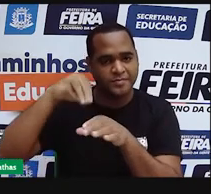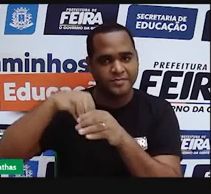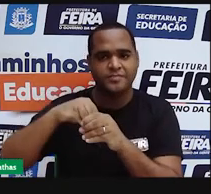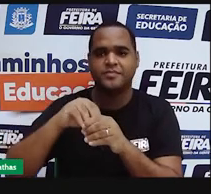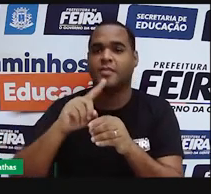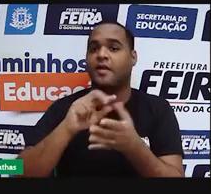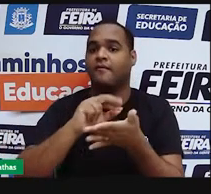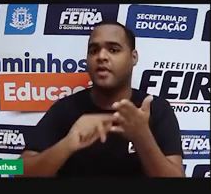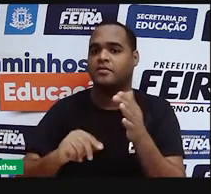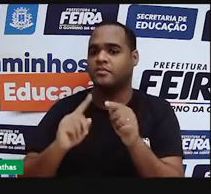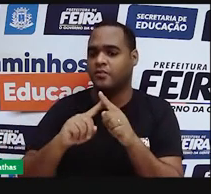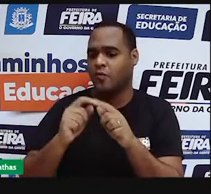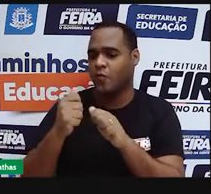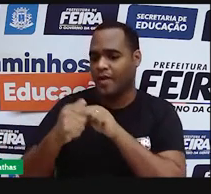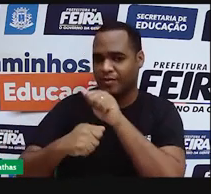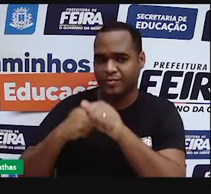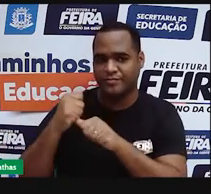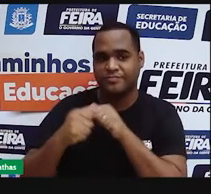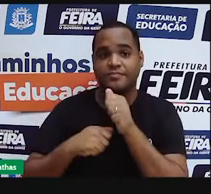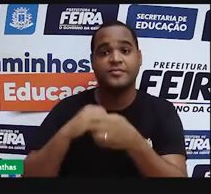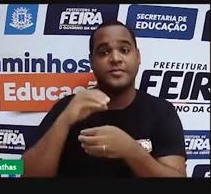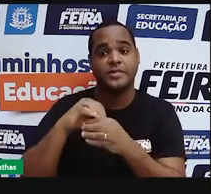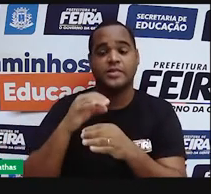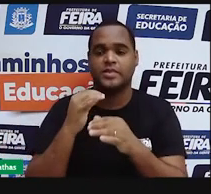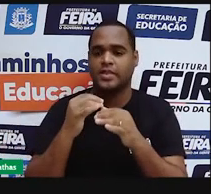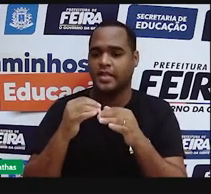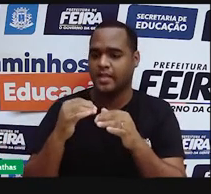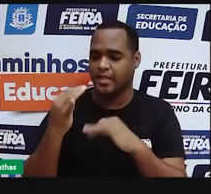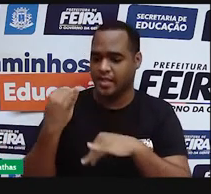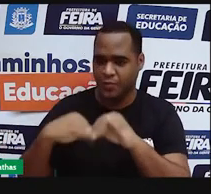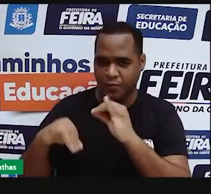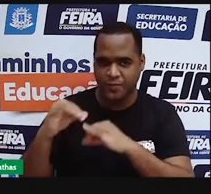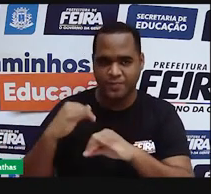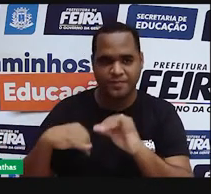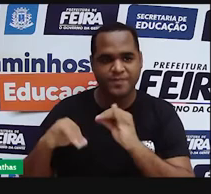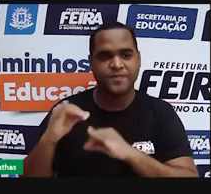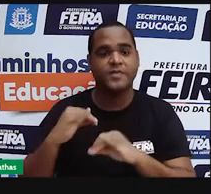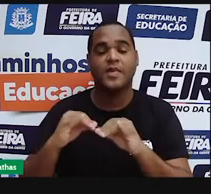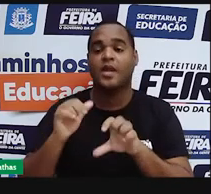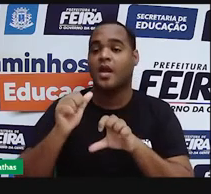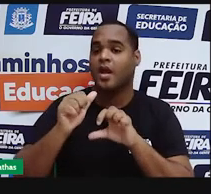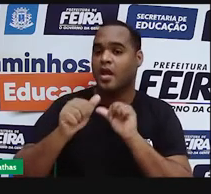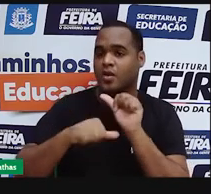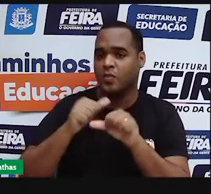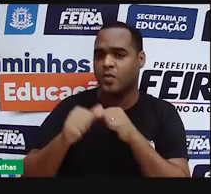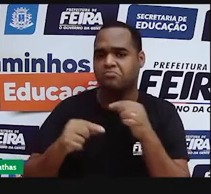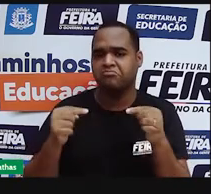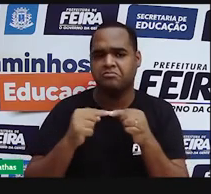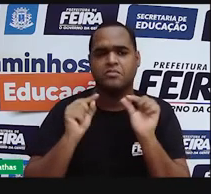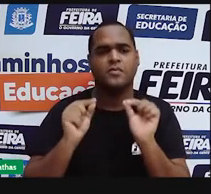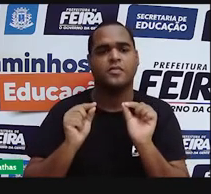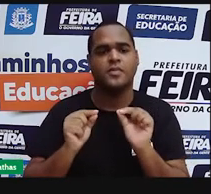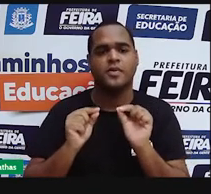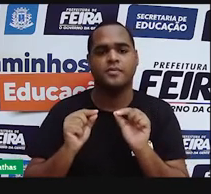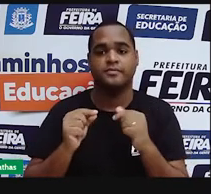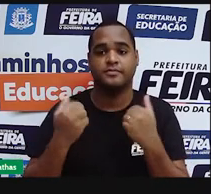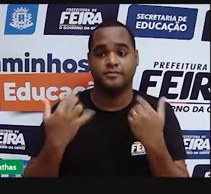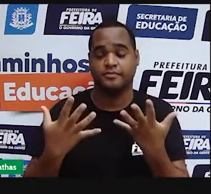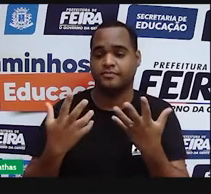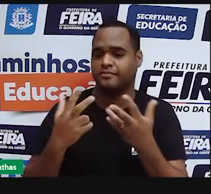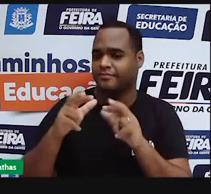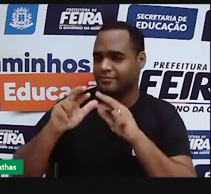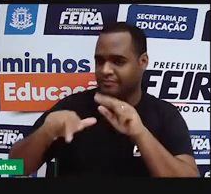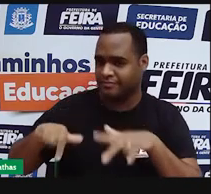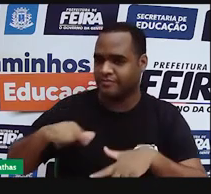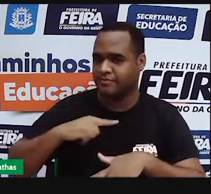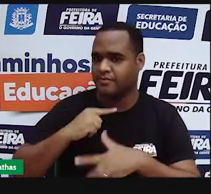elemento químico, ele apresenta uma quantidade de elétrons que pode variar de acordo com o elemento químico que eu tenho ali. Mas o que não varia é a